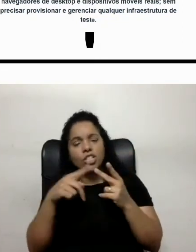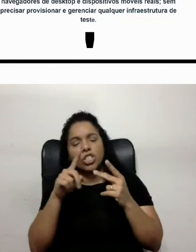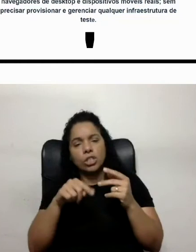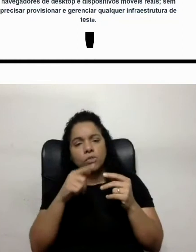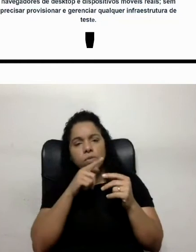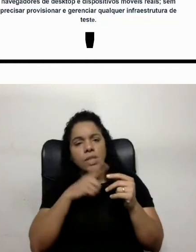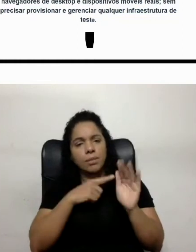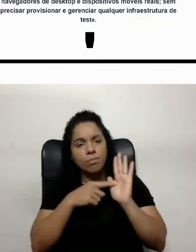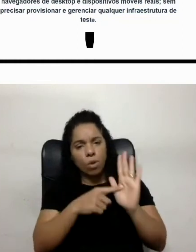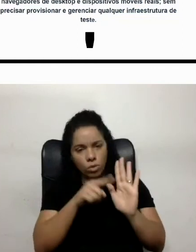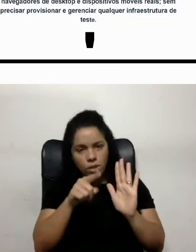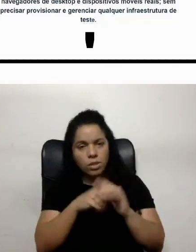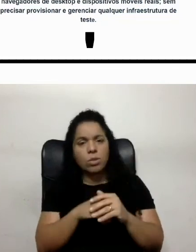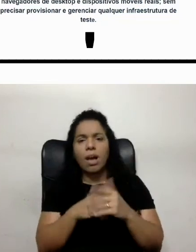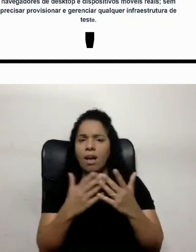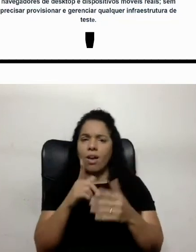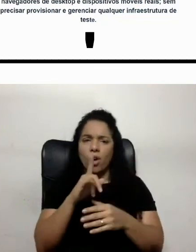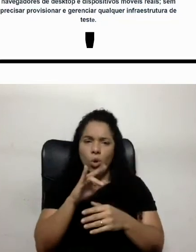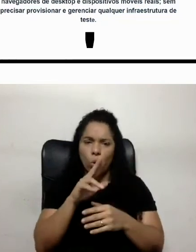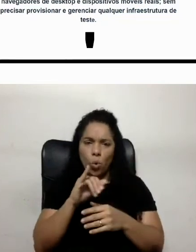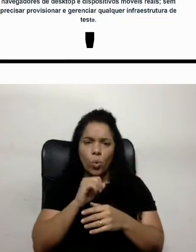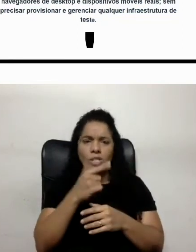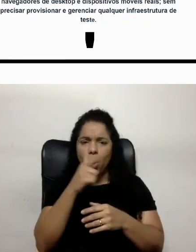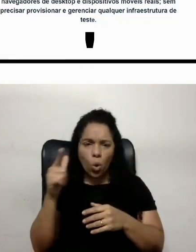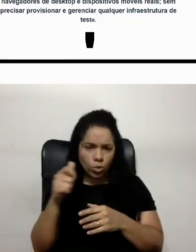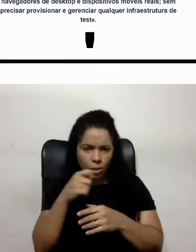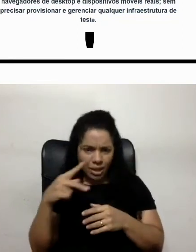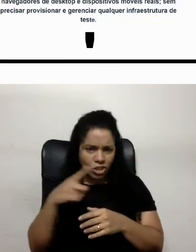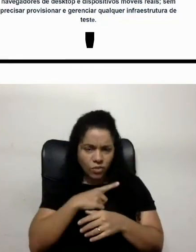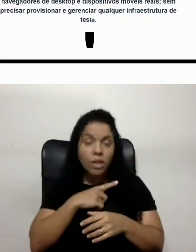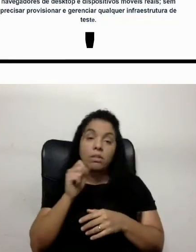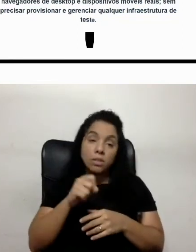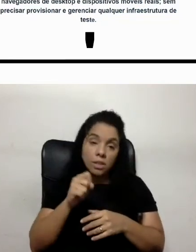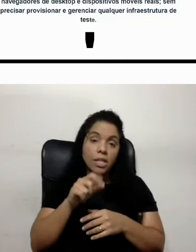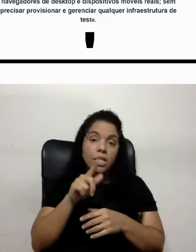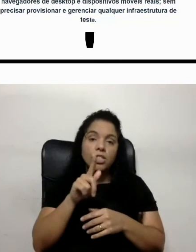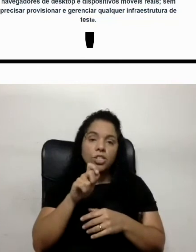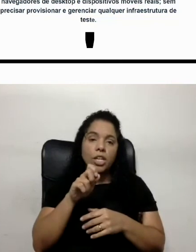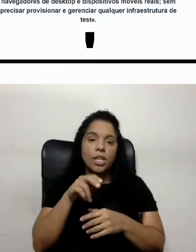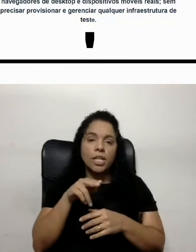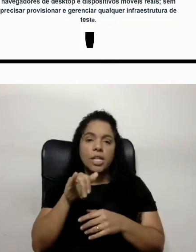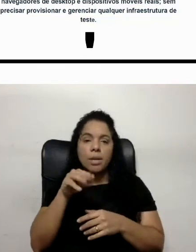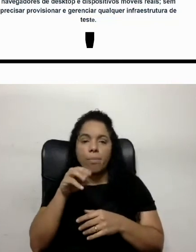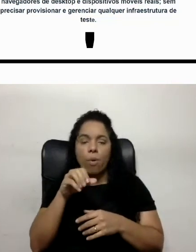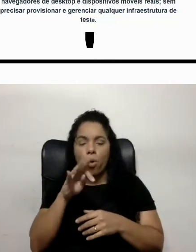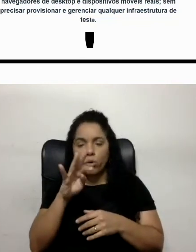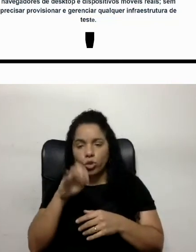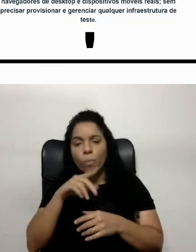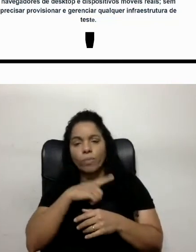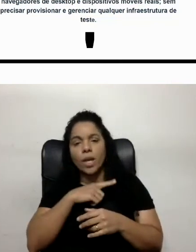isso para a gente. Poxa, Luiz, tem outros aplicativos? Tem. Tem a gente moxa, tem o próprio